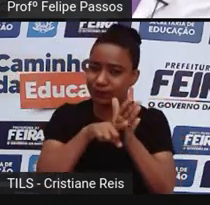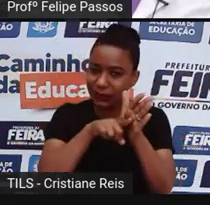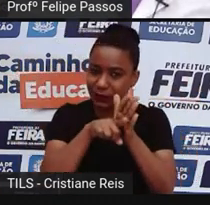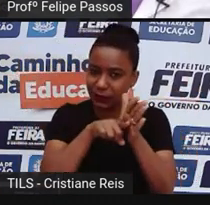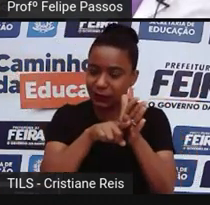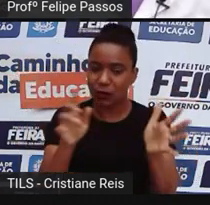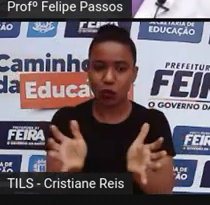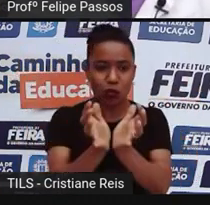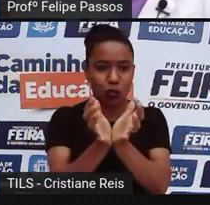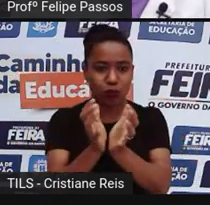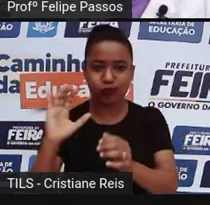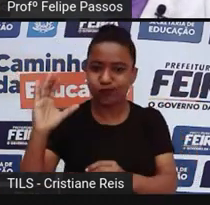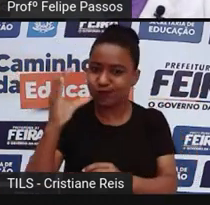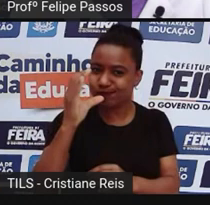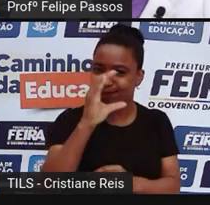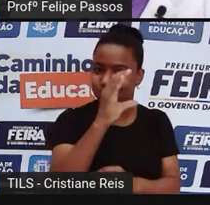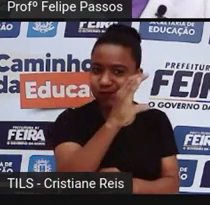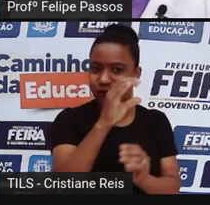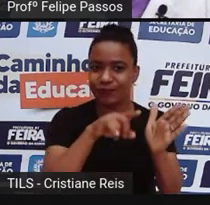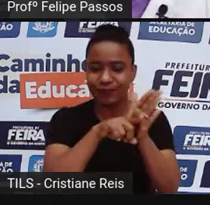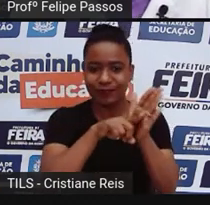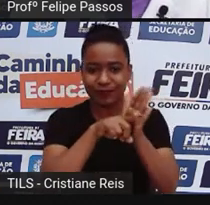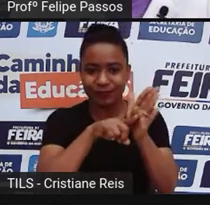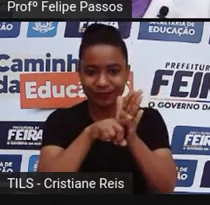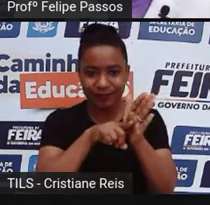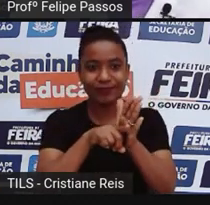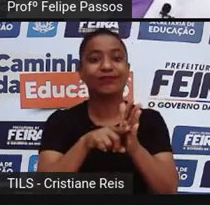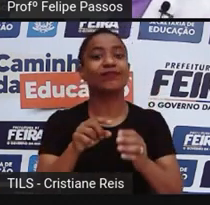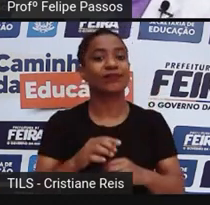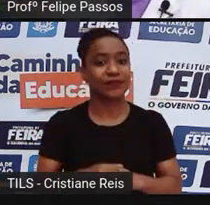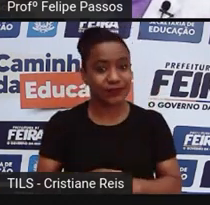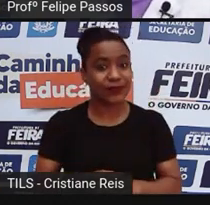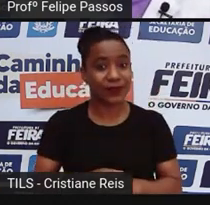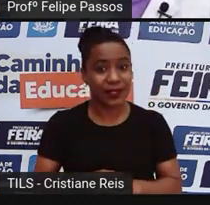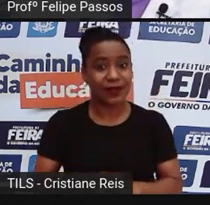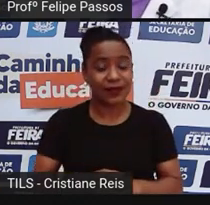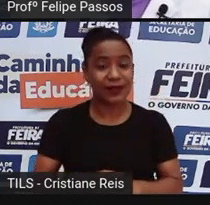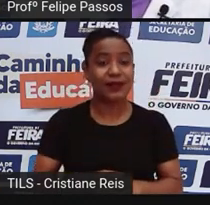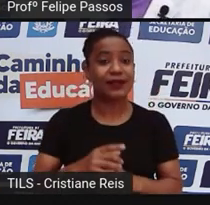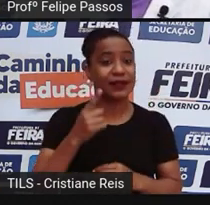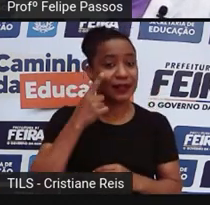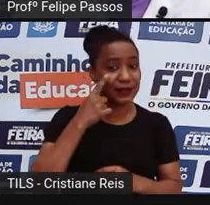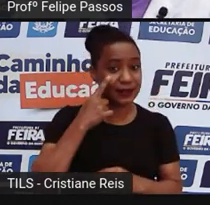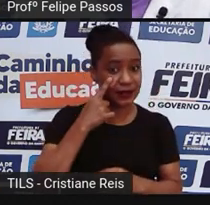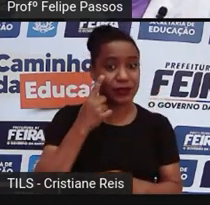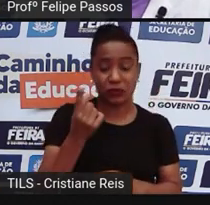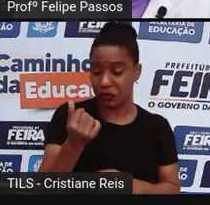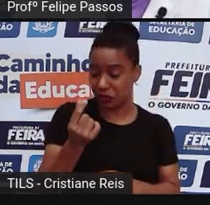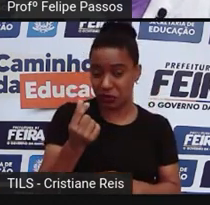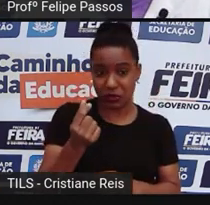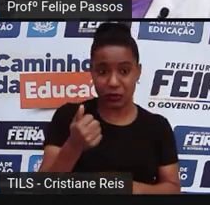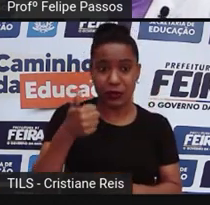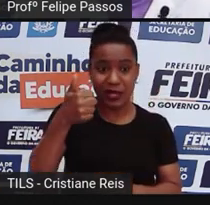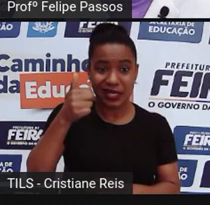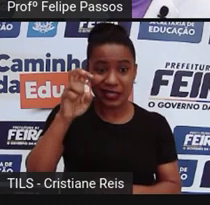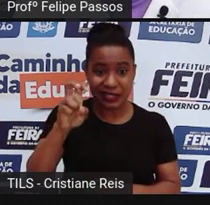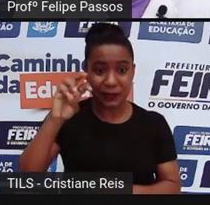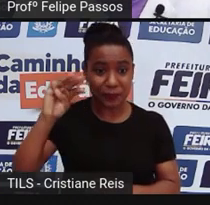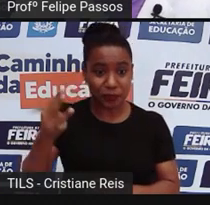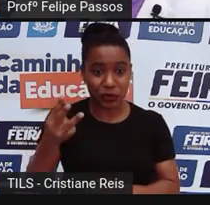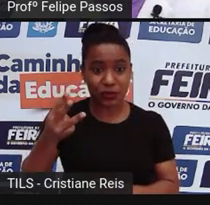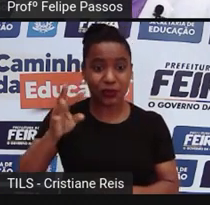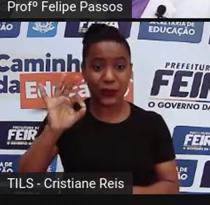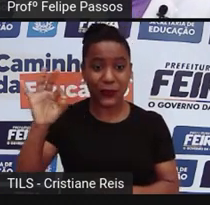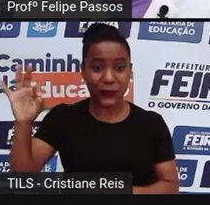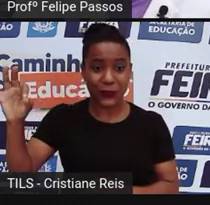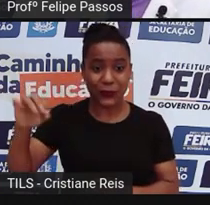universidade ofereceu 15 milhões inicialmente. Então, esse valor ainda pode ser maior, 15 milhões de dólares, para um